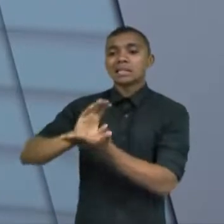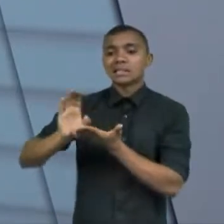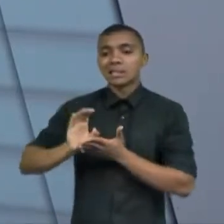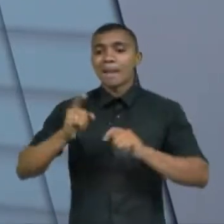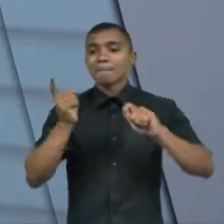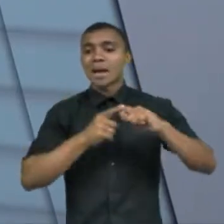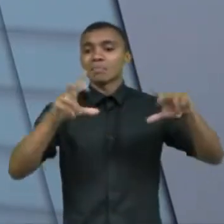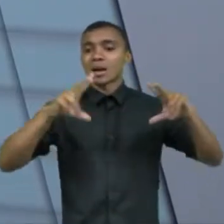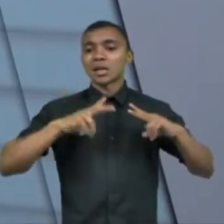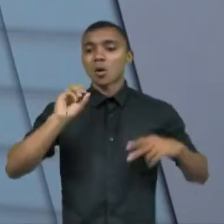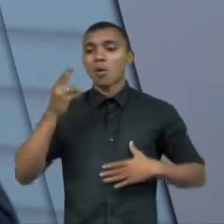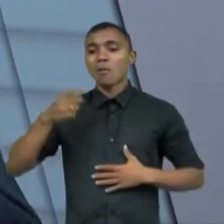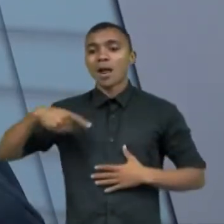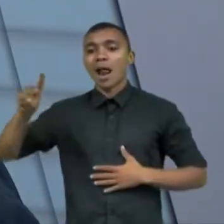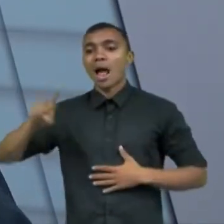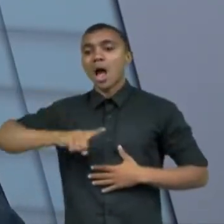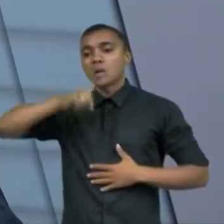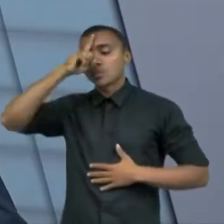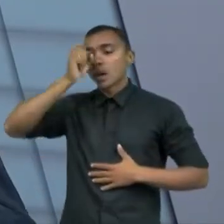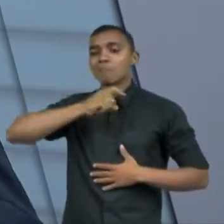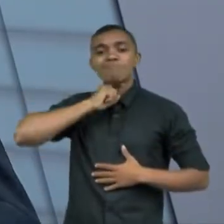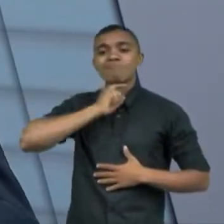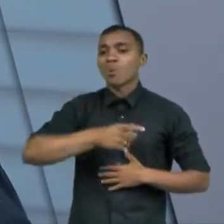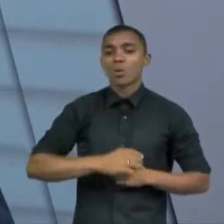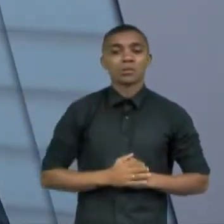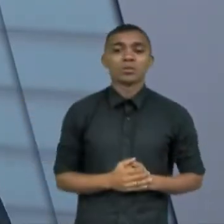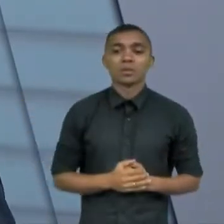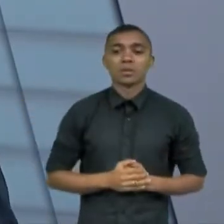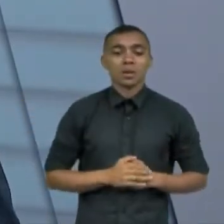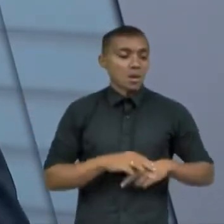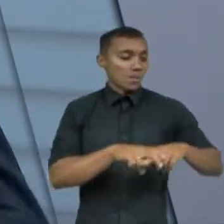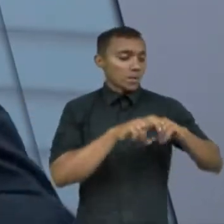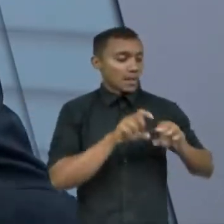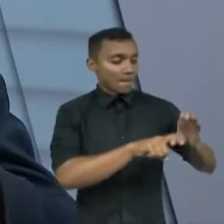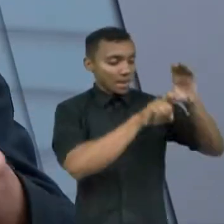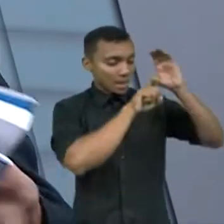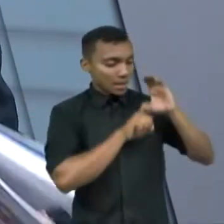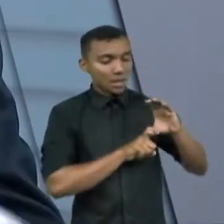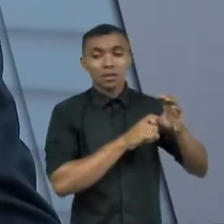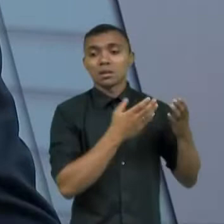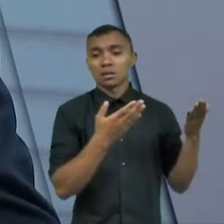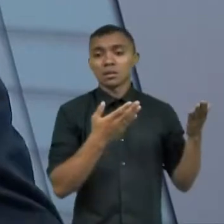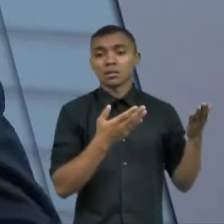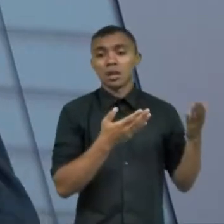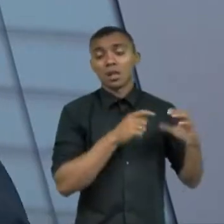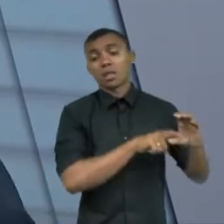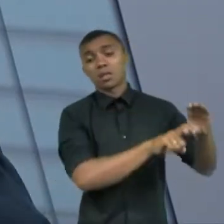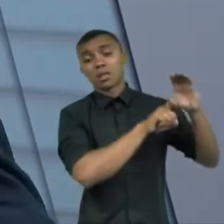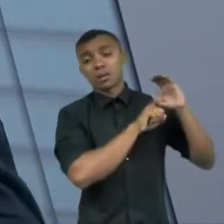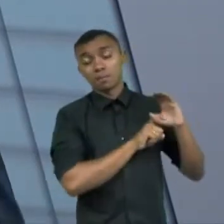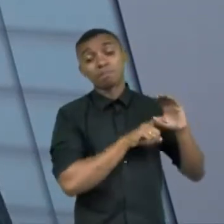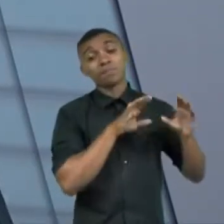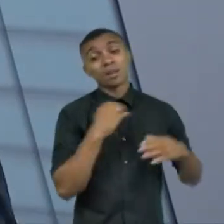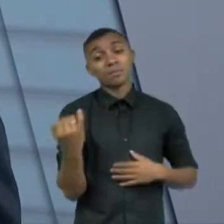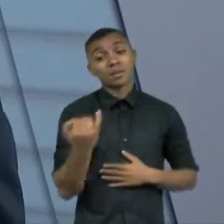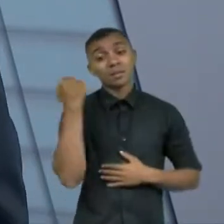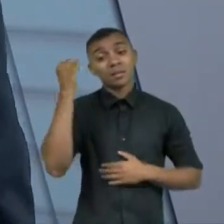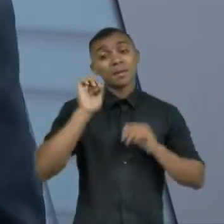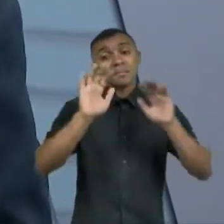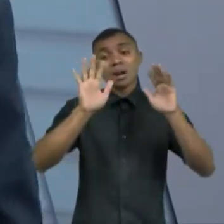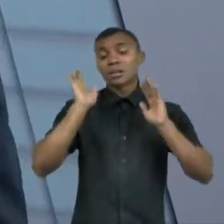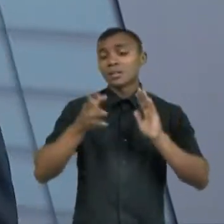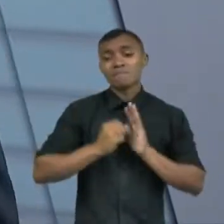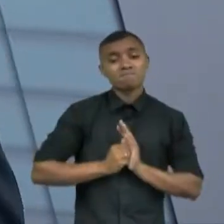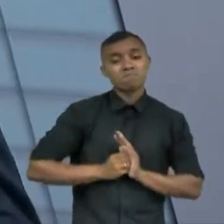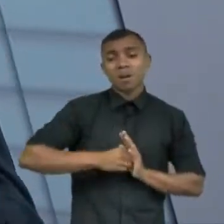podem nos hospitais vamos depender do sistema único que é muito importante mas é cheio de